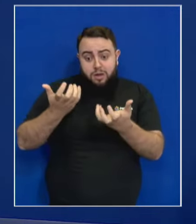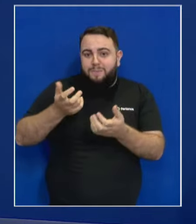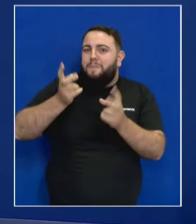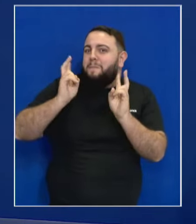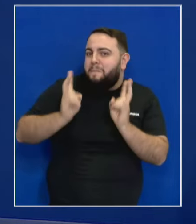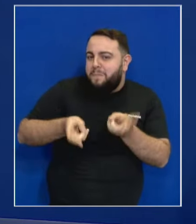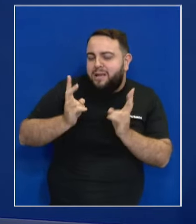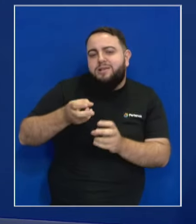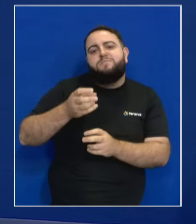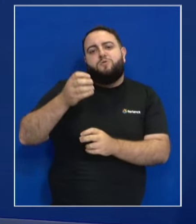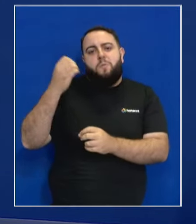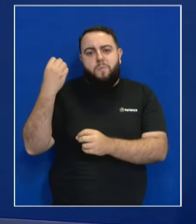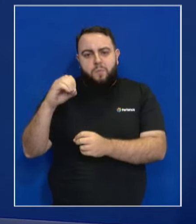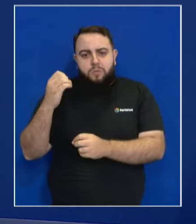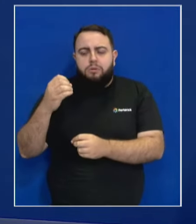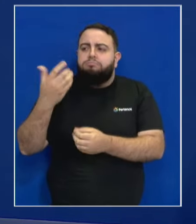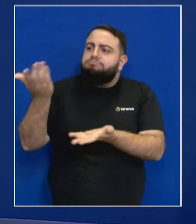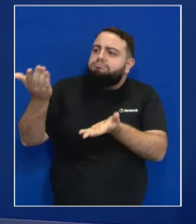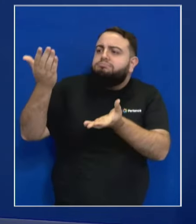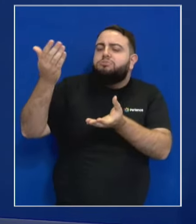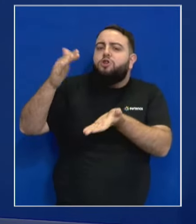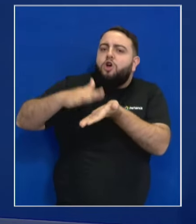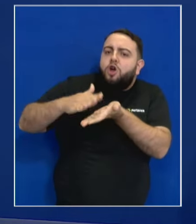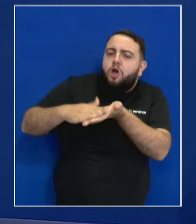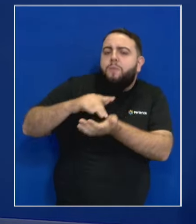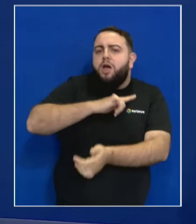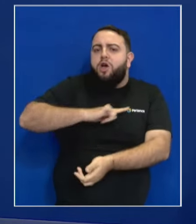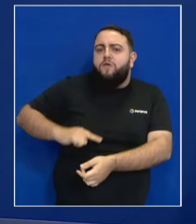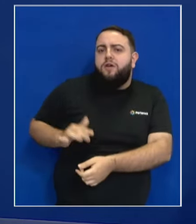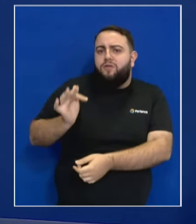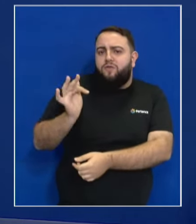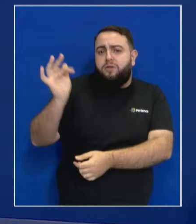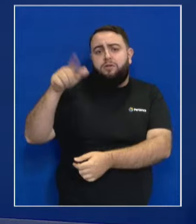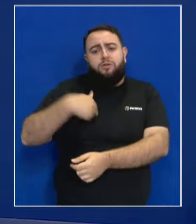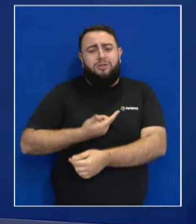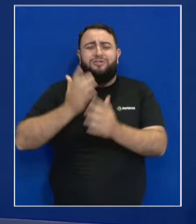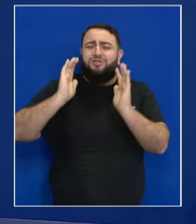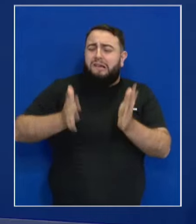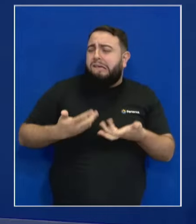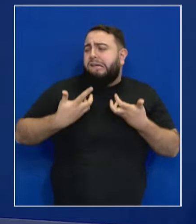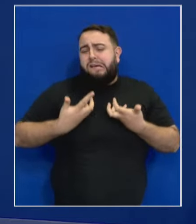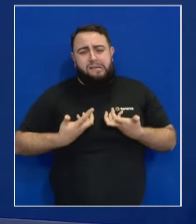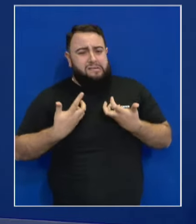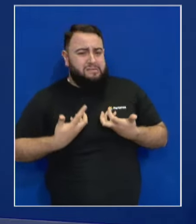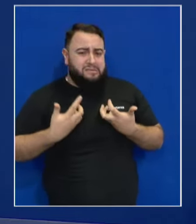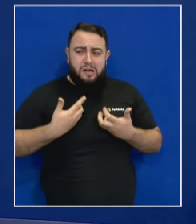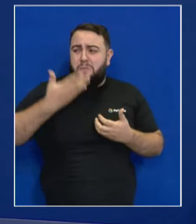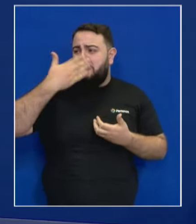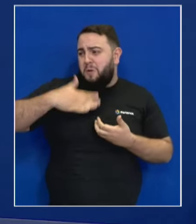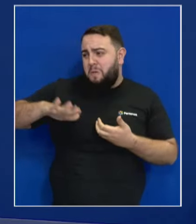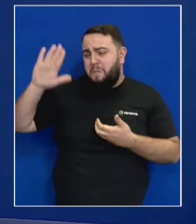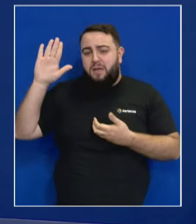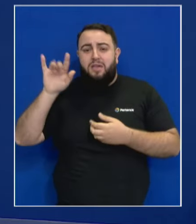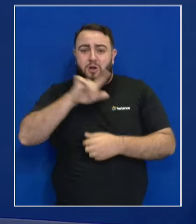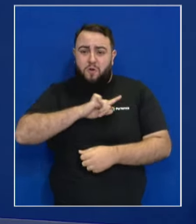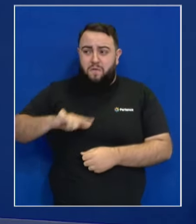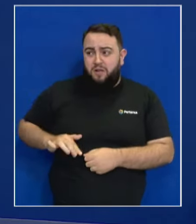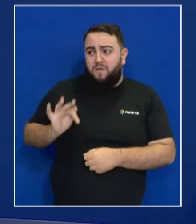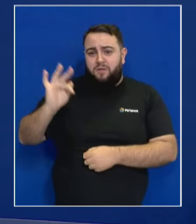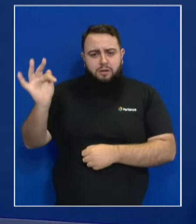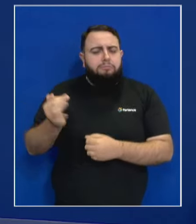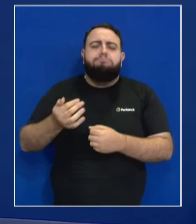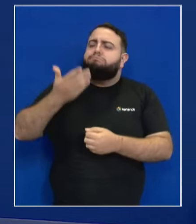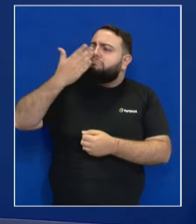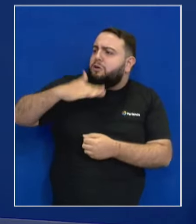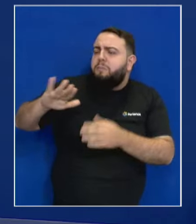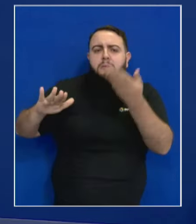federal para que cumpra com a sua responsabilidade. De promessas, realmente, nós estamos cansados e o governo federal faz muitas. Mas eu quero, justamente, através da Justiça, garantir